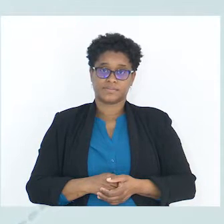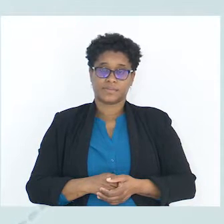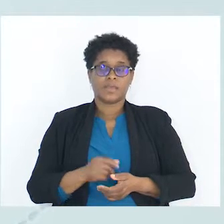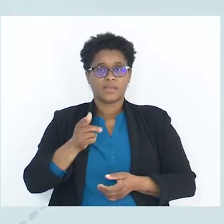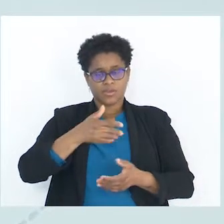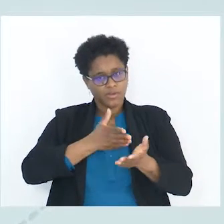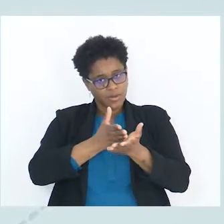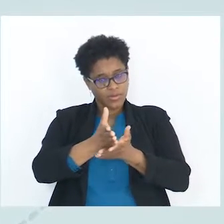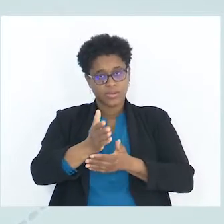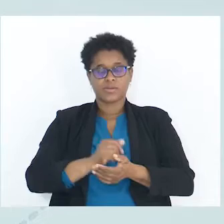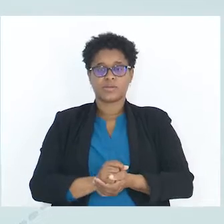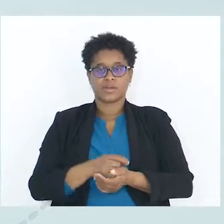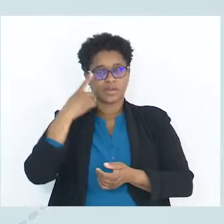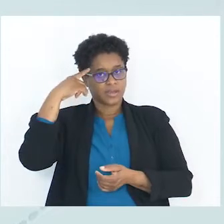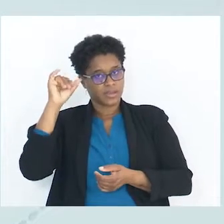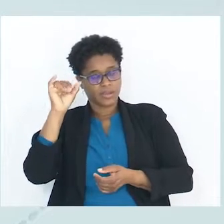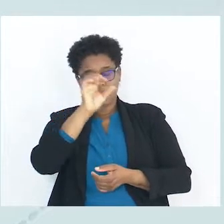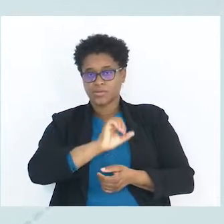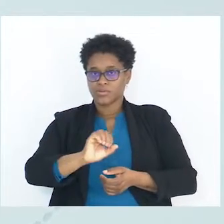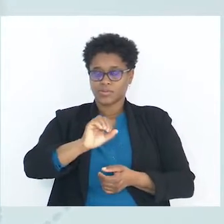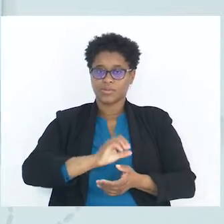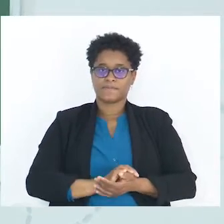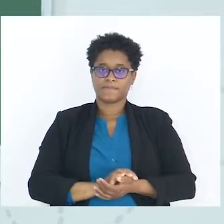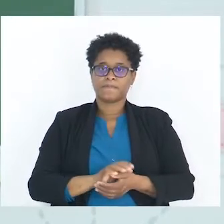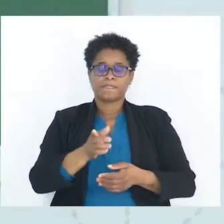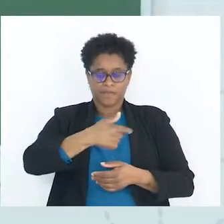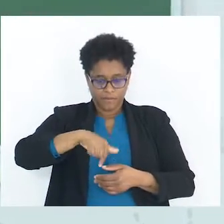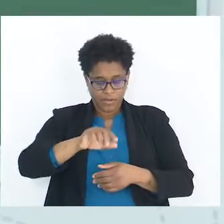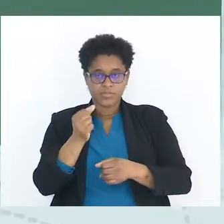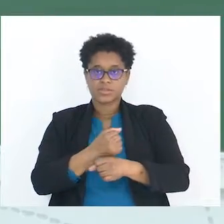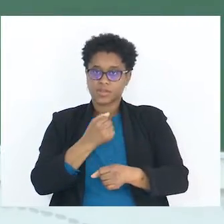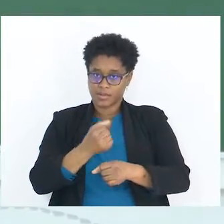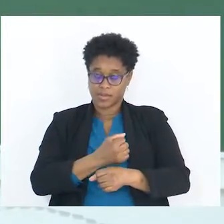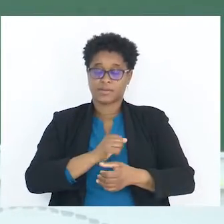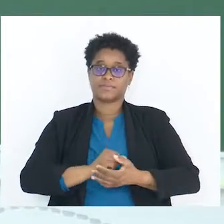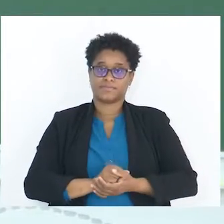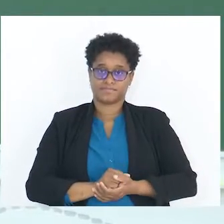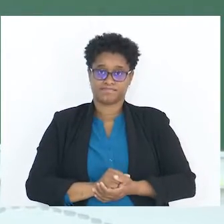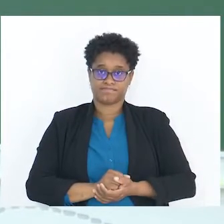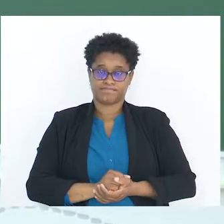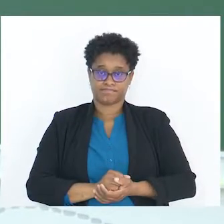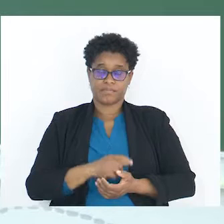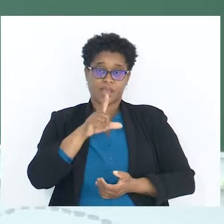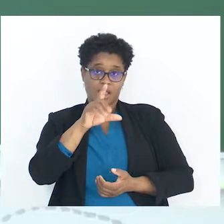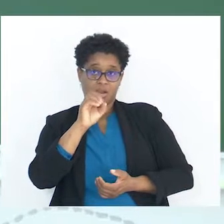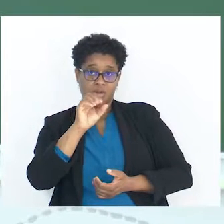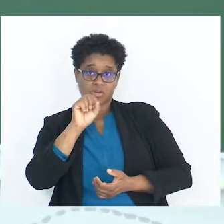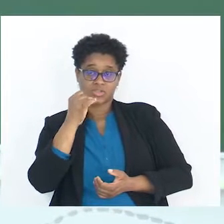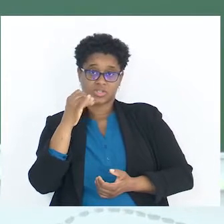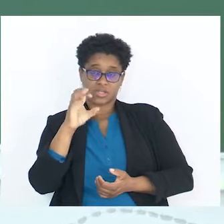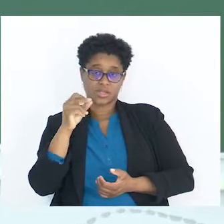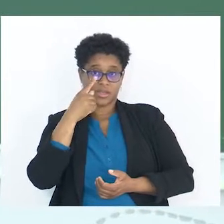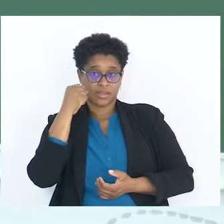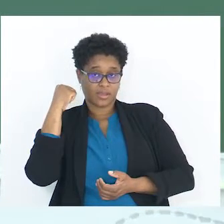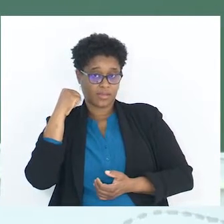Vai continuando a sua ideia. Então, vamos trabalhar a lógica dele.